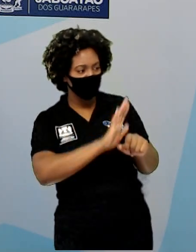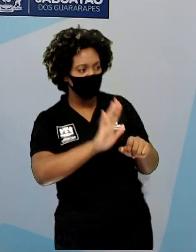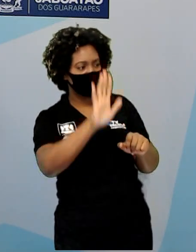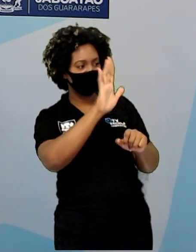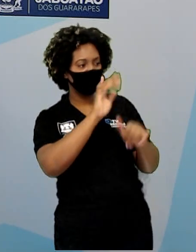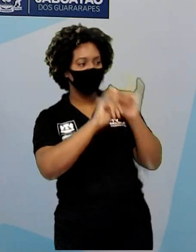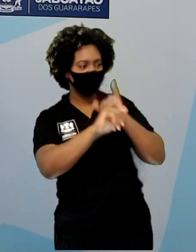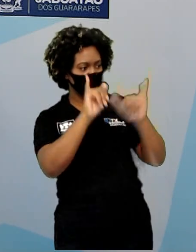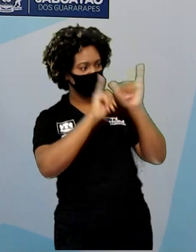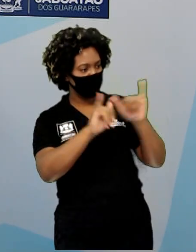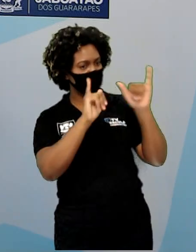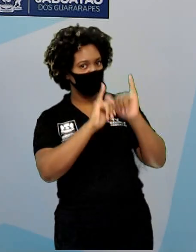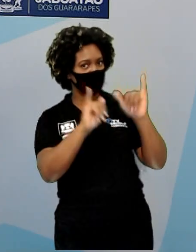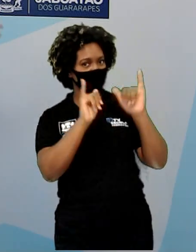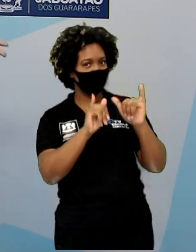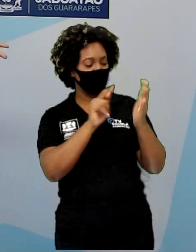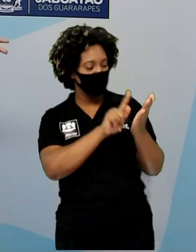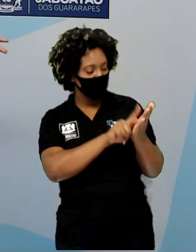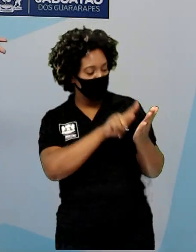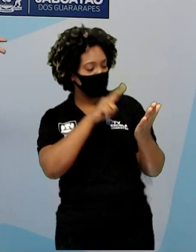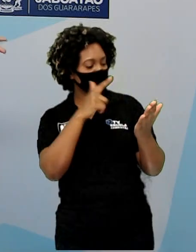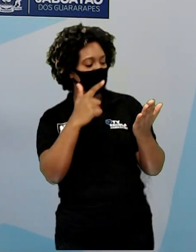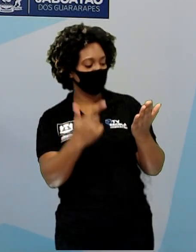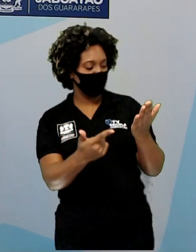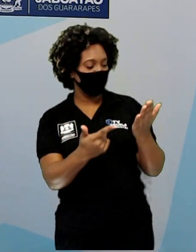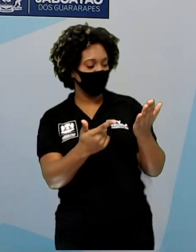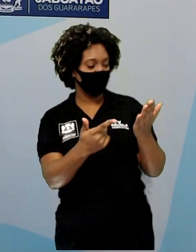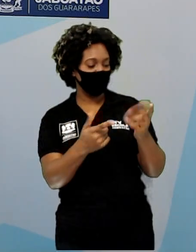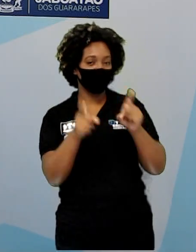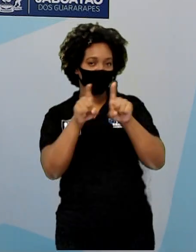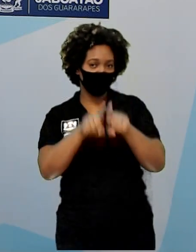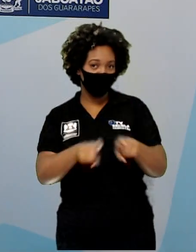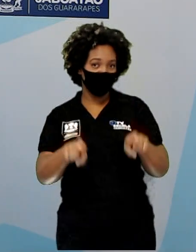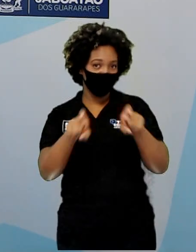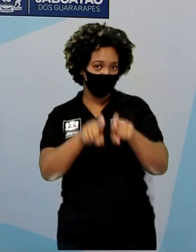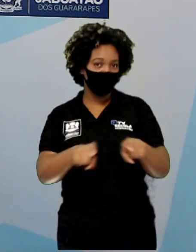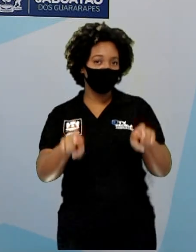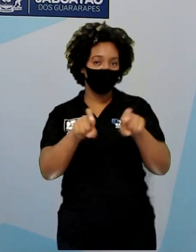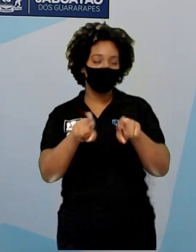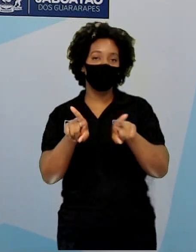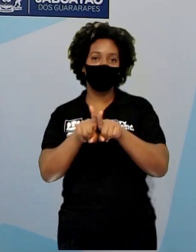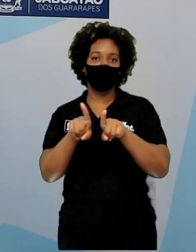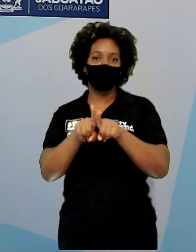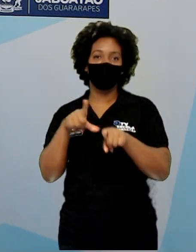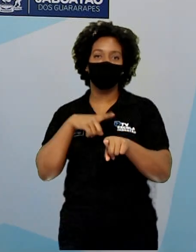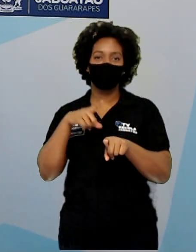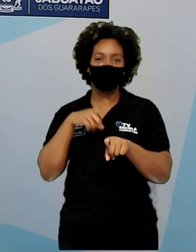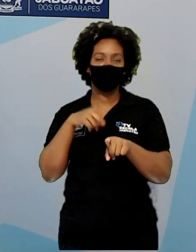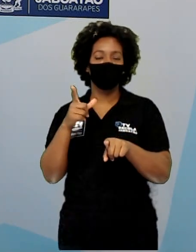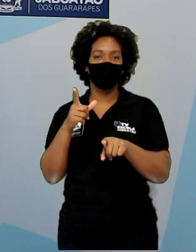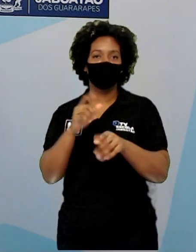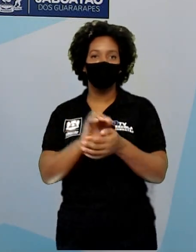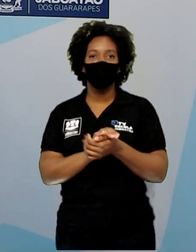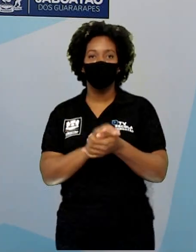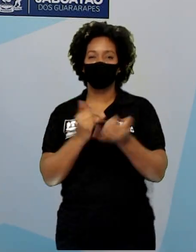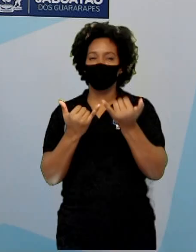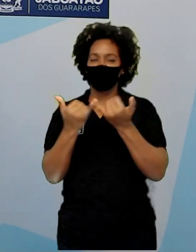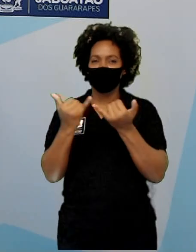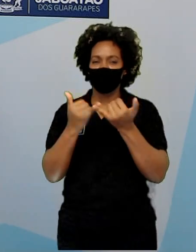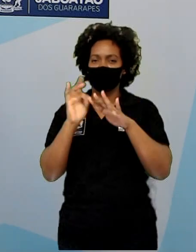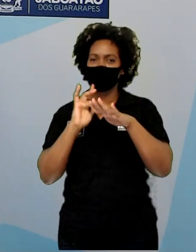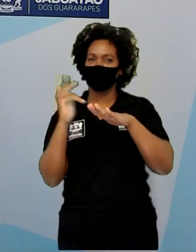como se você abriu o jornal pelo computador, no celular. Sempre vai ter também, muito parecido com as redes sociais,